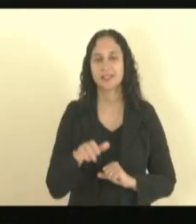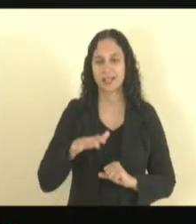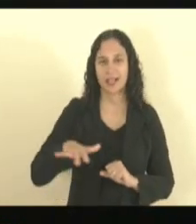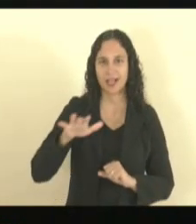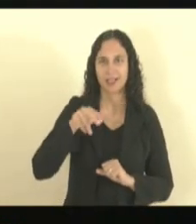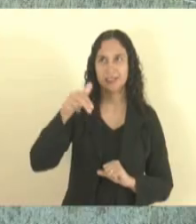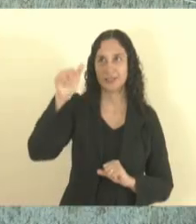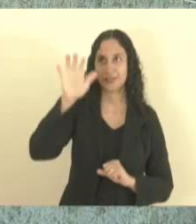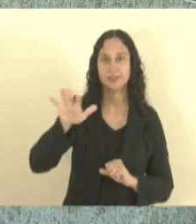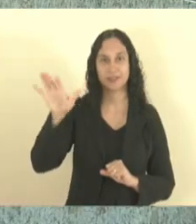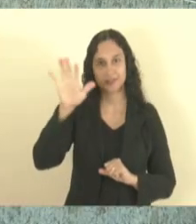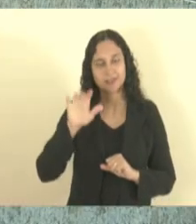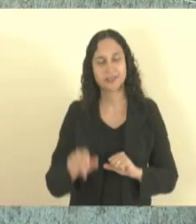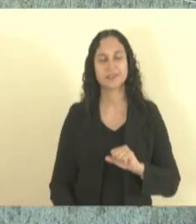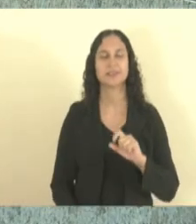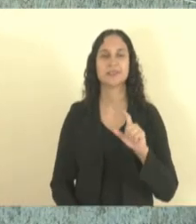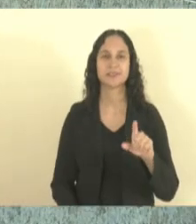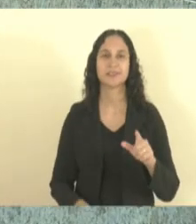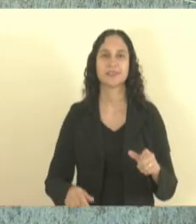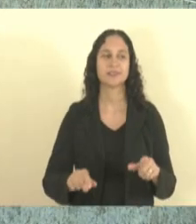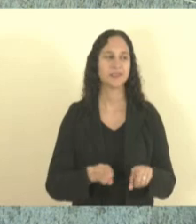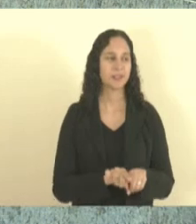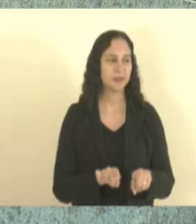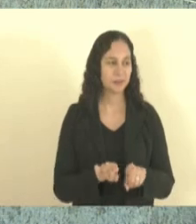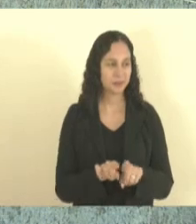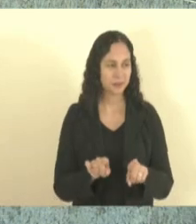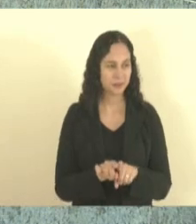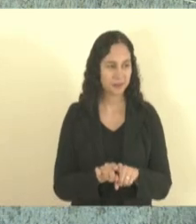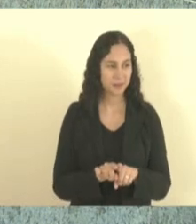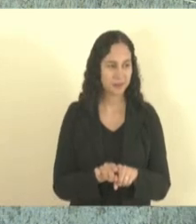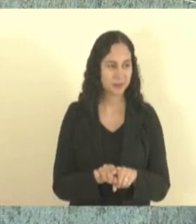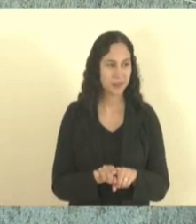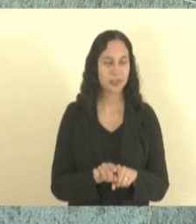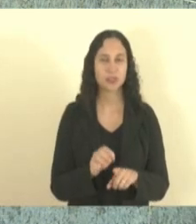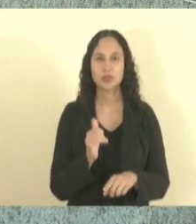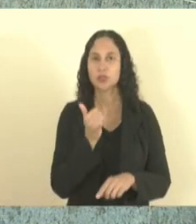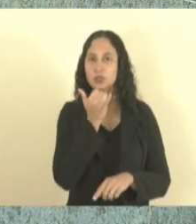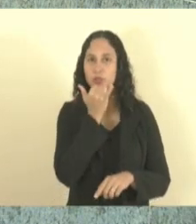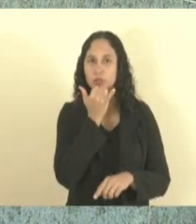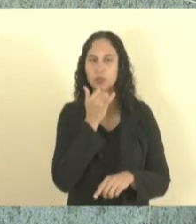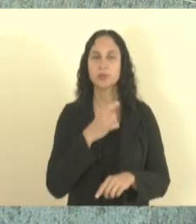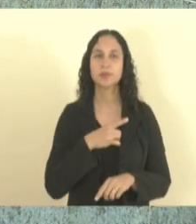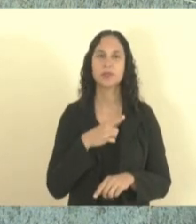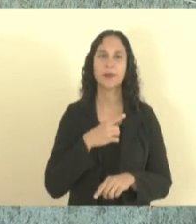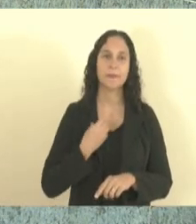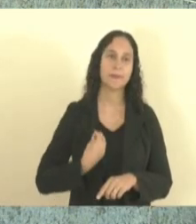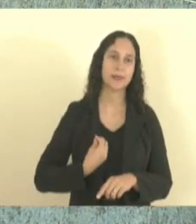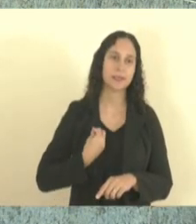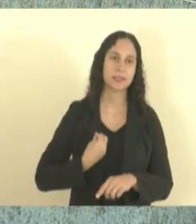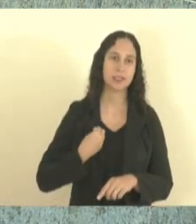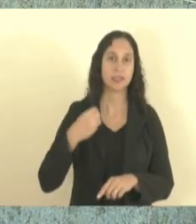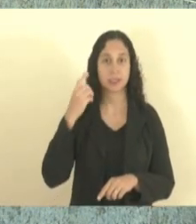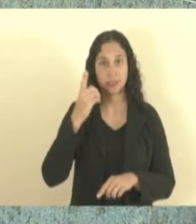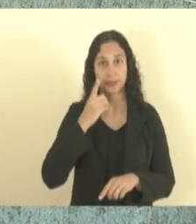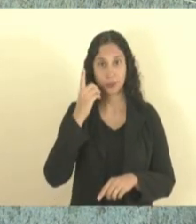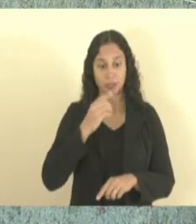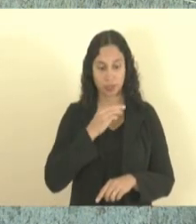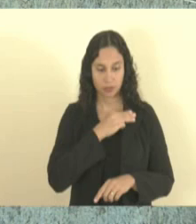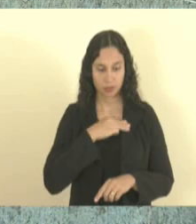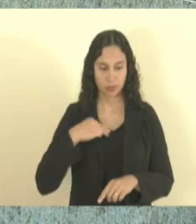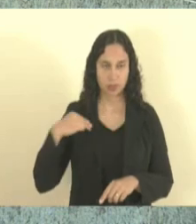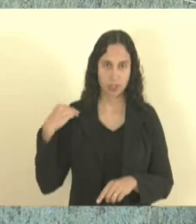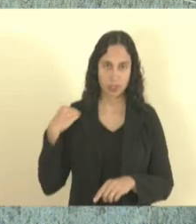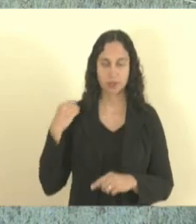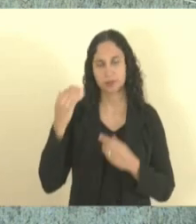conosco muito bem deputado masinho eu registro também por falha já pedindo desculpas eu registro a presença chegada do deputado Wellington Calegari muito